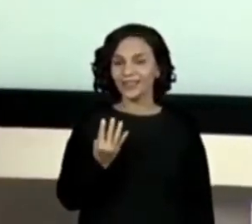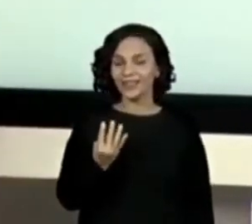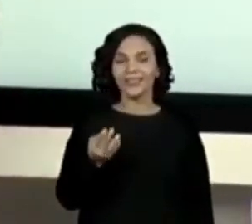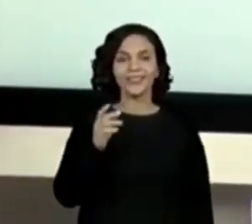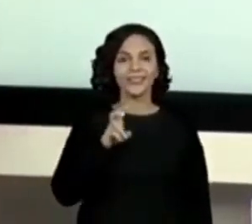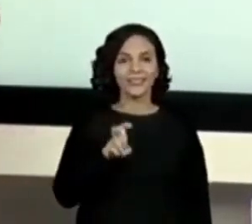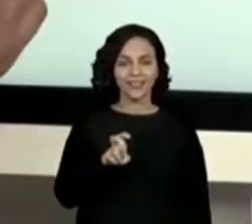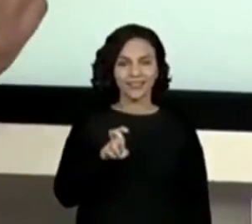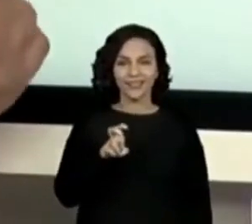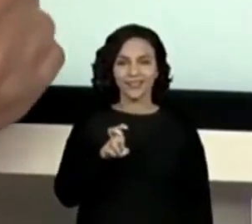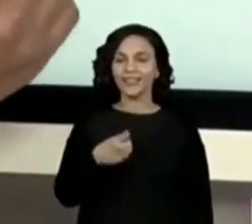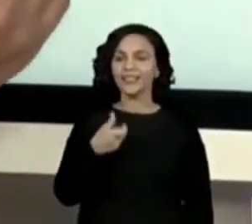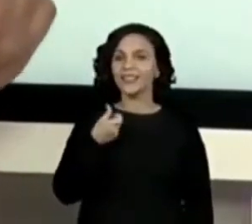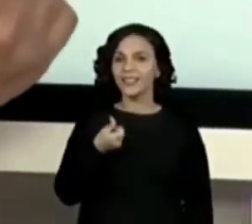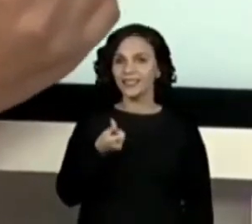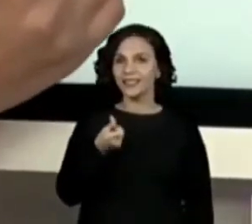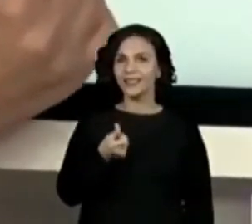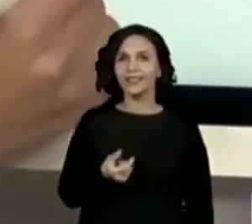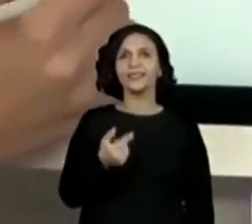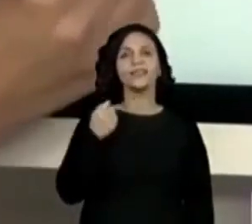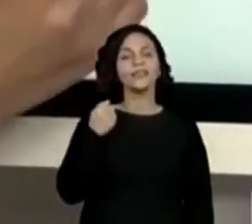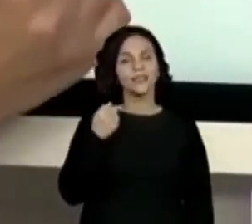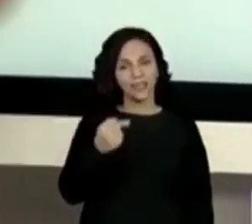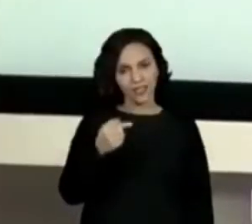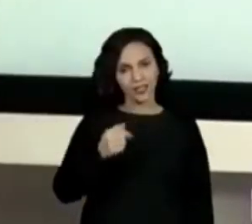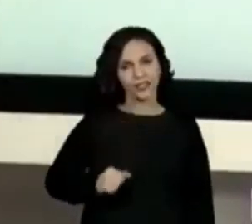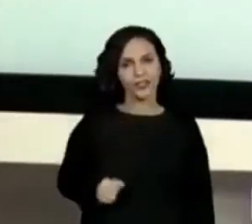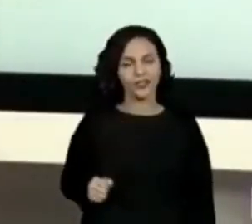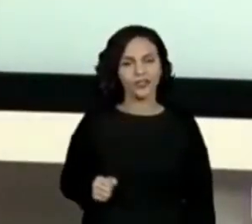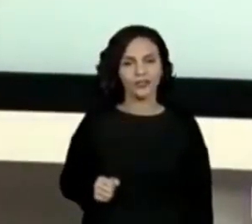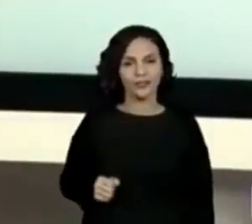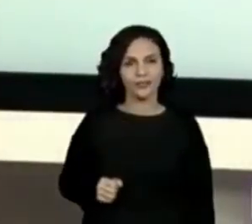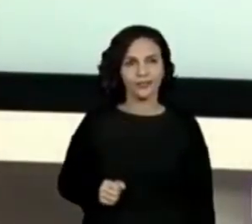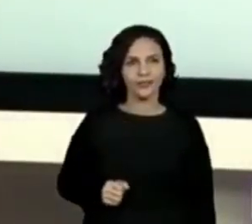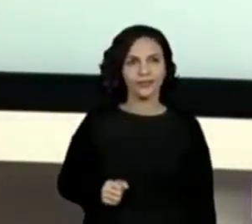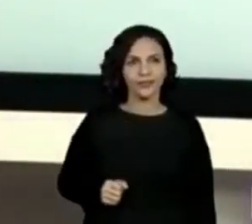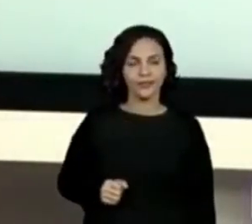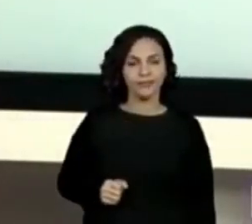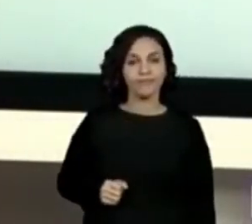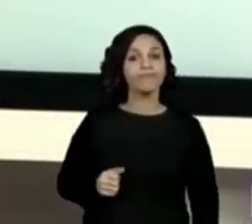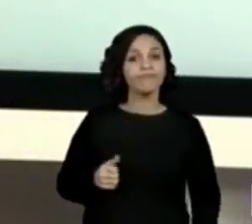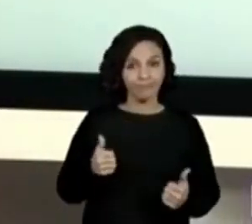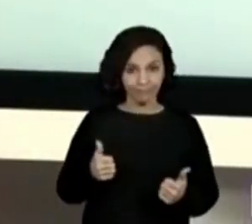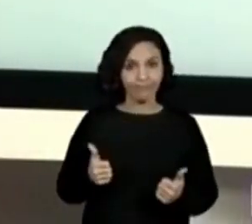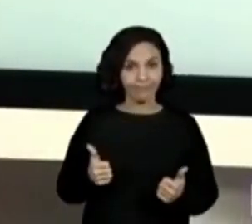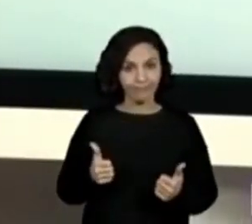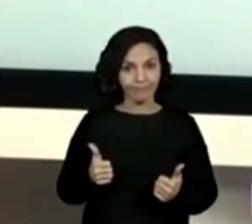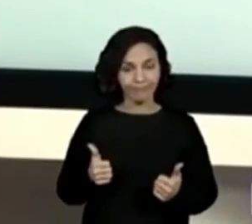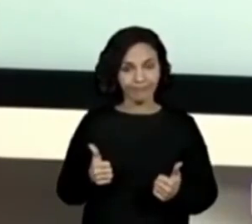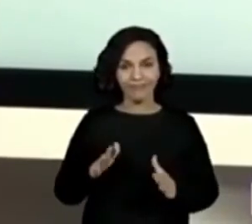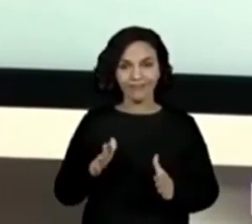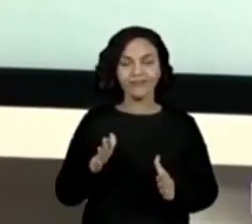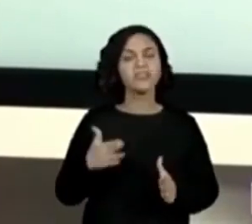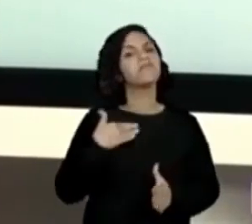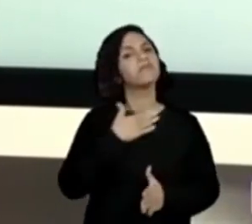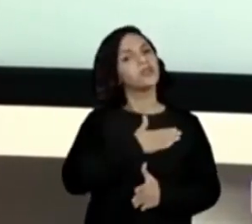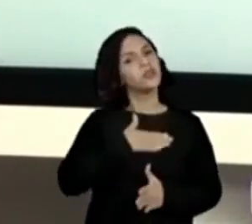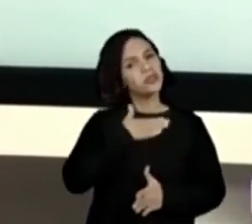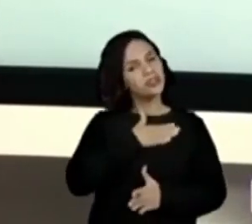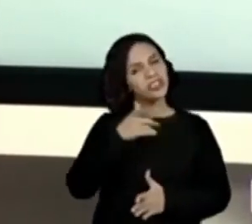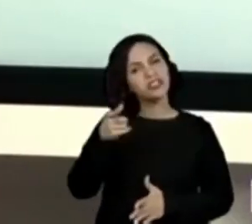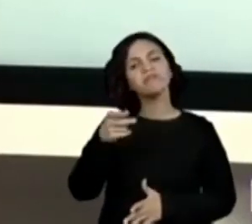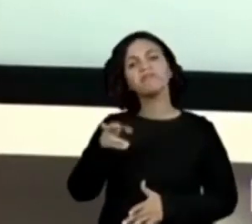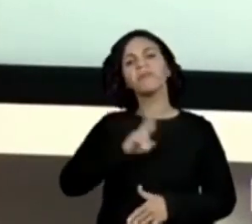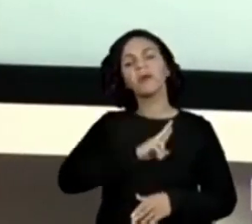quatro, cinco, seis, sete. Muito bem, pessoal. Gostei de ver